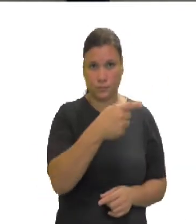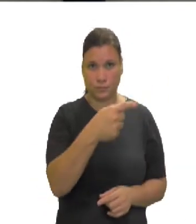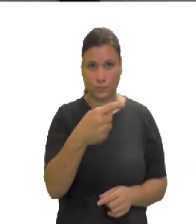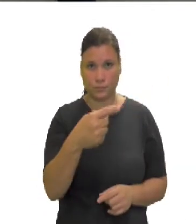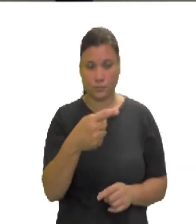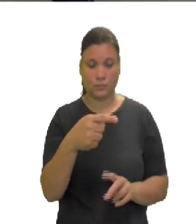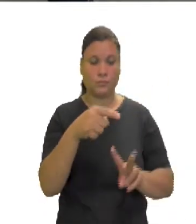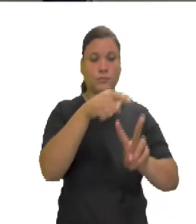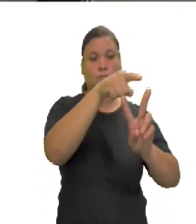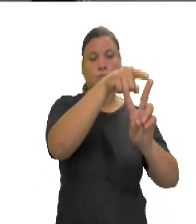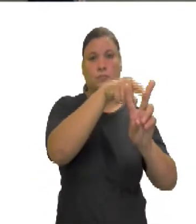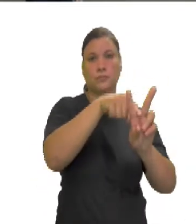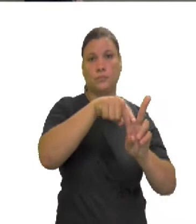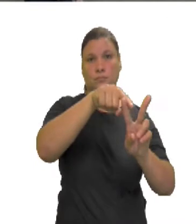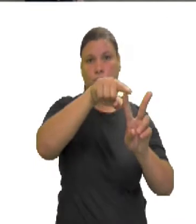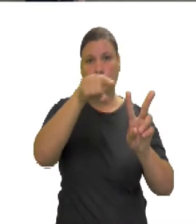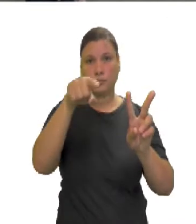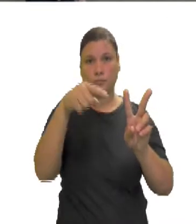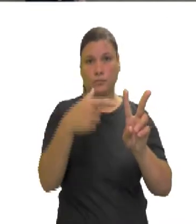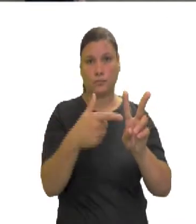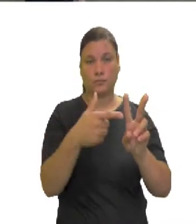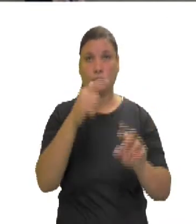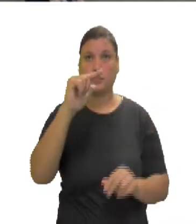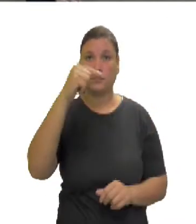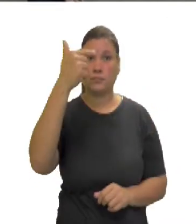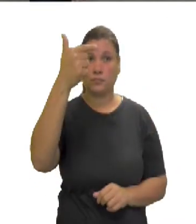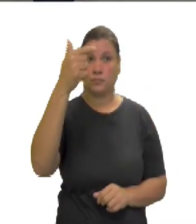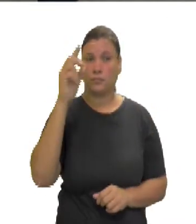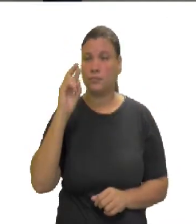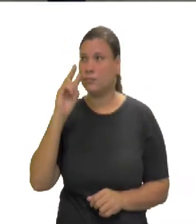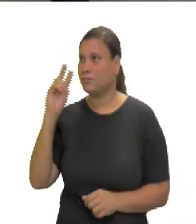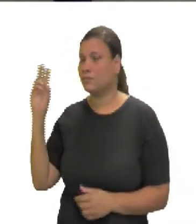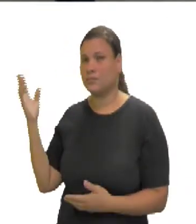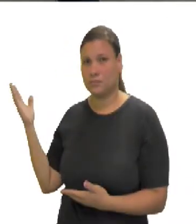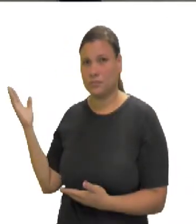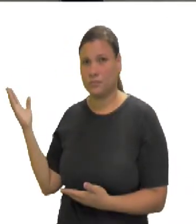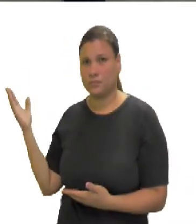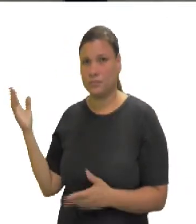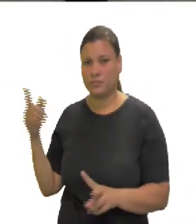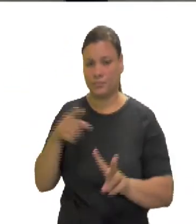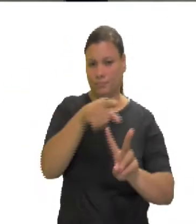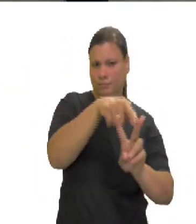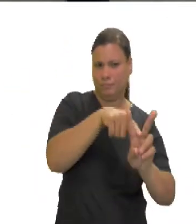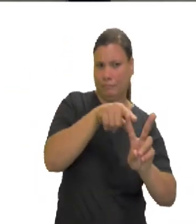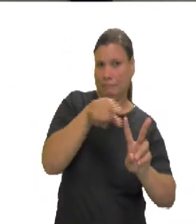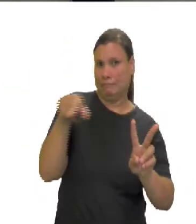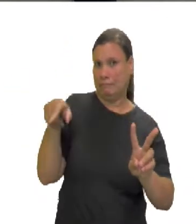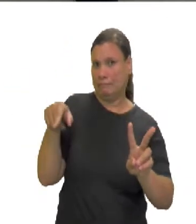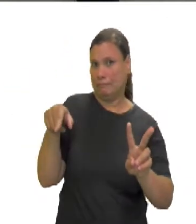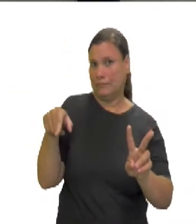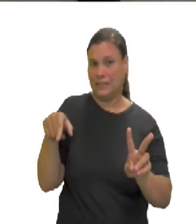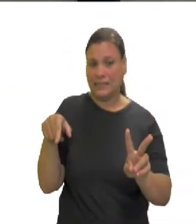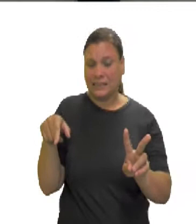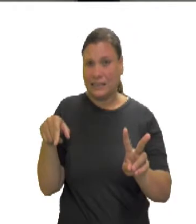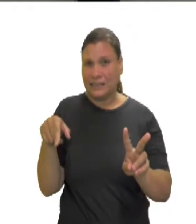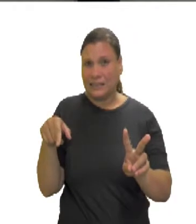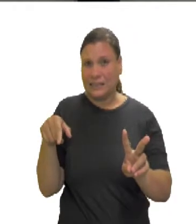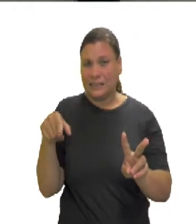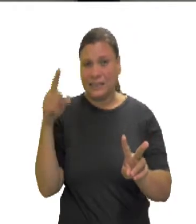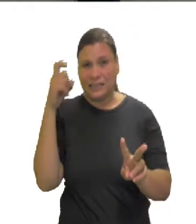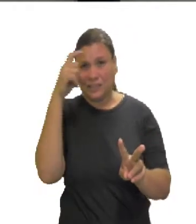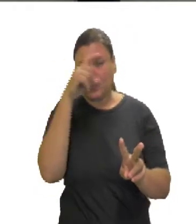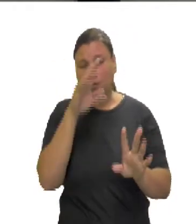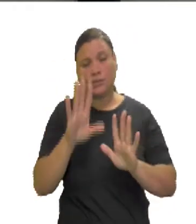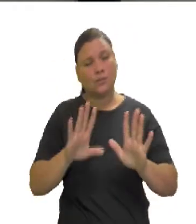quadrada de 2 como segundo termo. Isso não é problema. Só aplicando a propriedade, veja como é fácil.